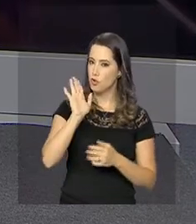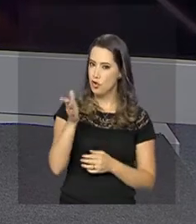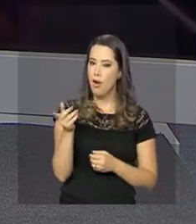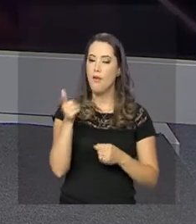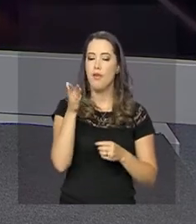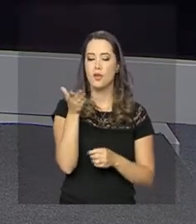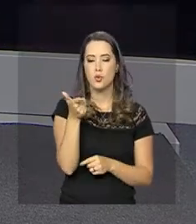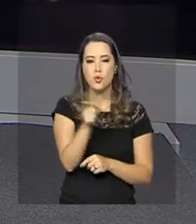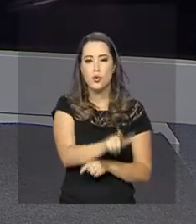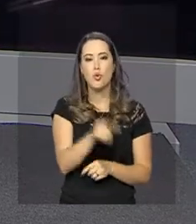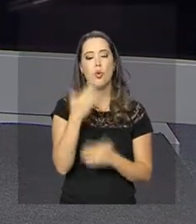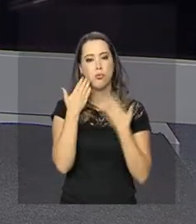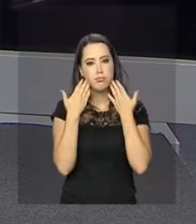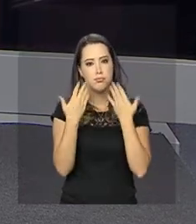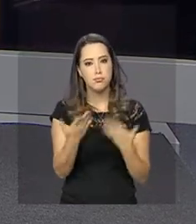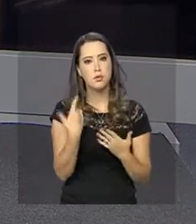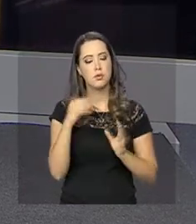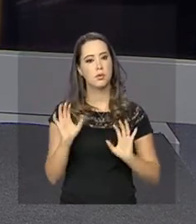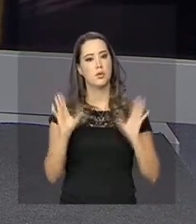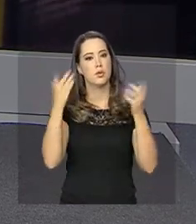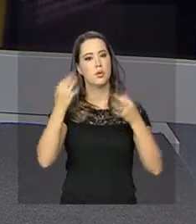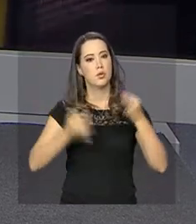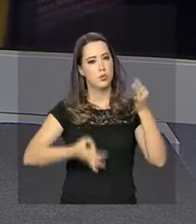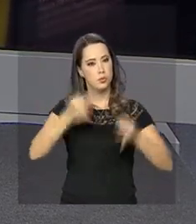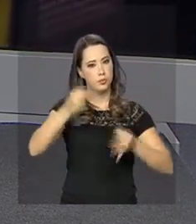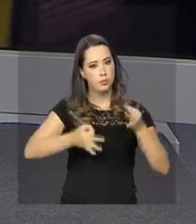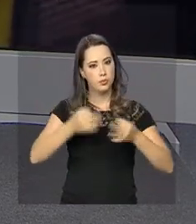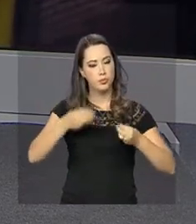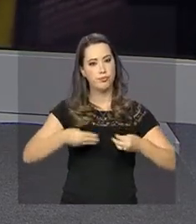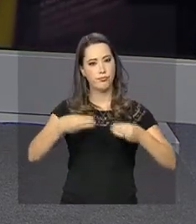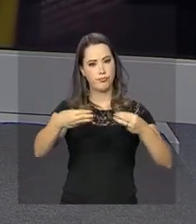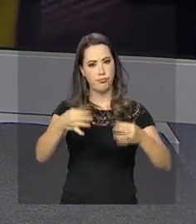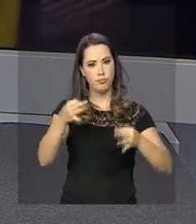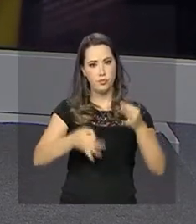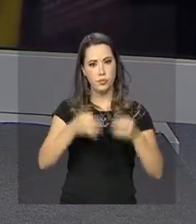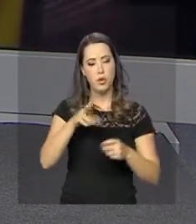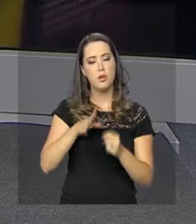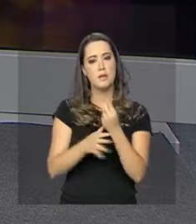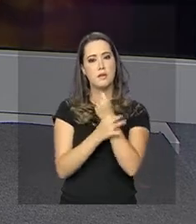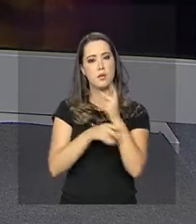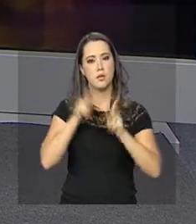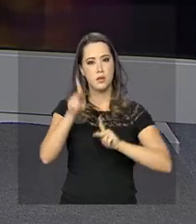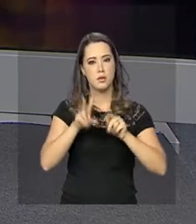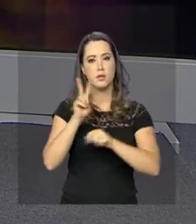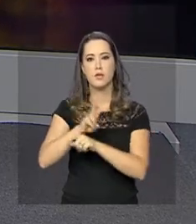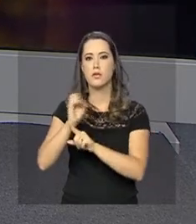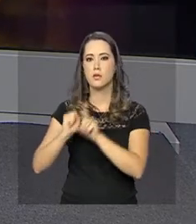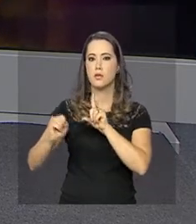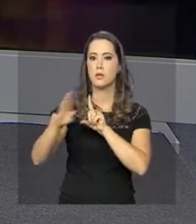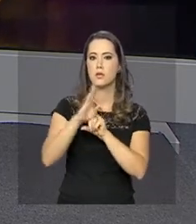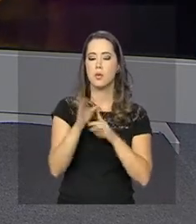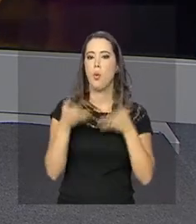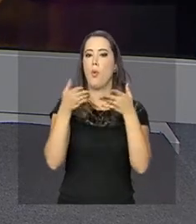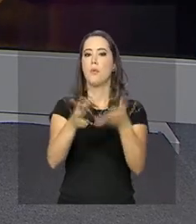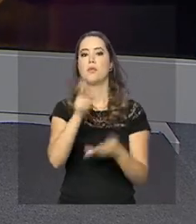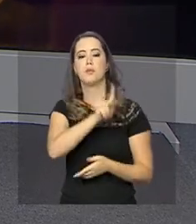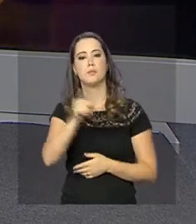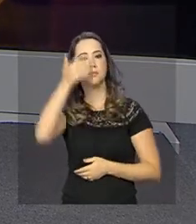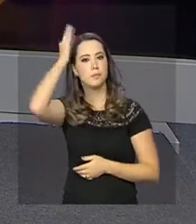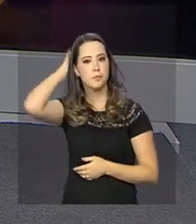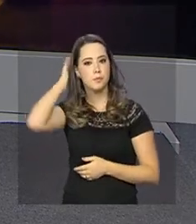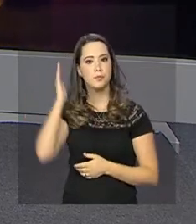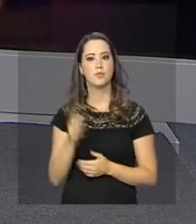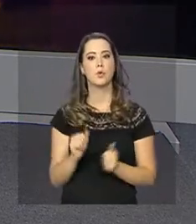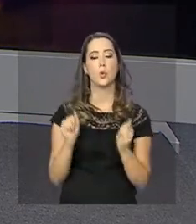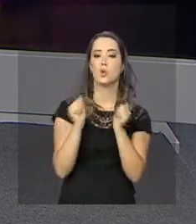mais informações sobre a solenidade de instalação do Conselho Nacional de Segurança Pública e Defesa Social, com a participação do presidente